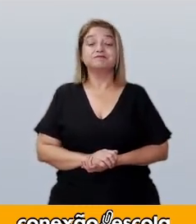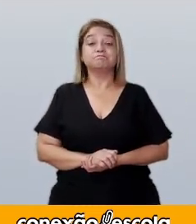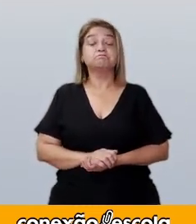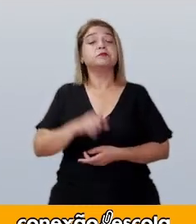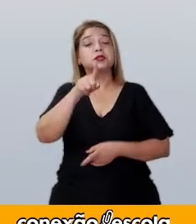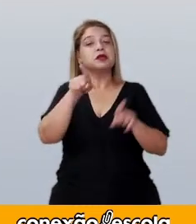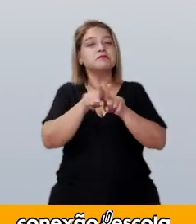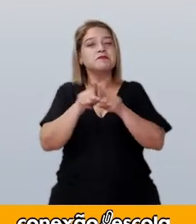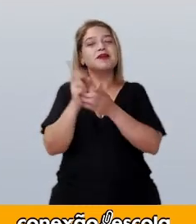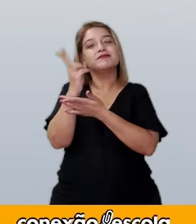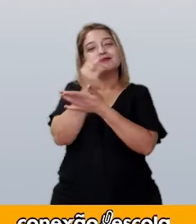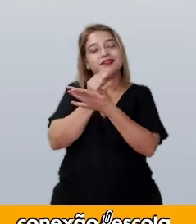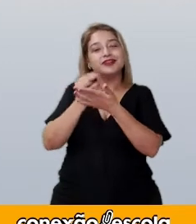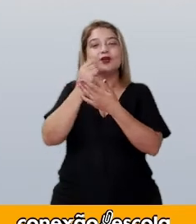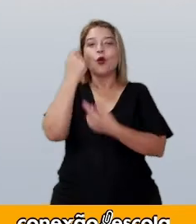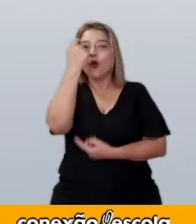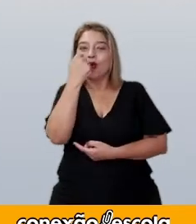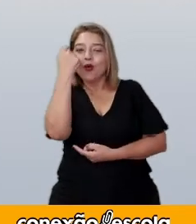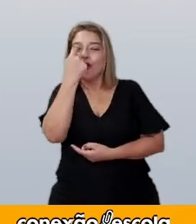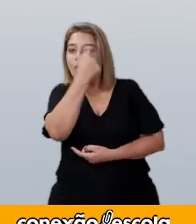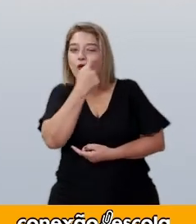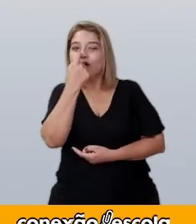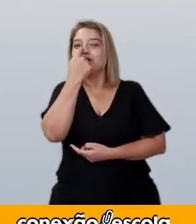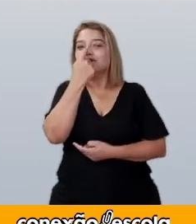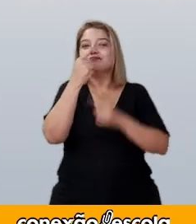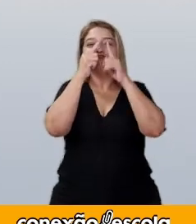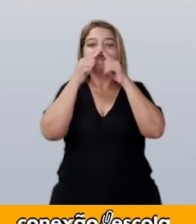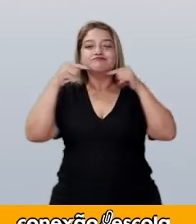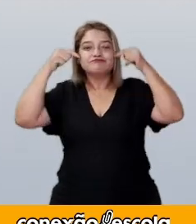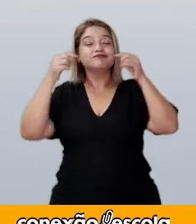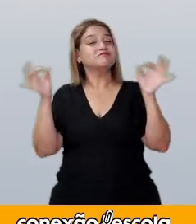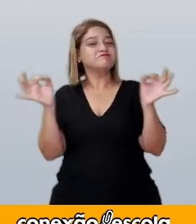Desenhe o rosto do cão e pronto!